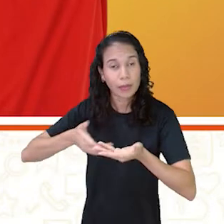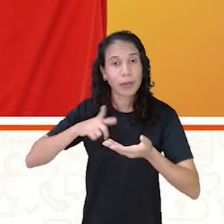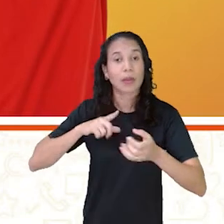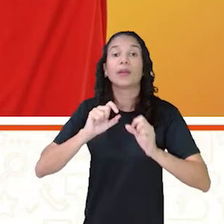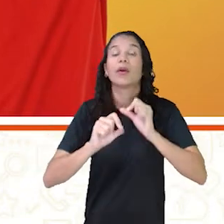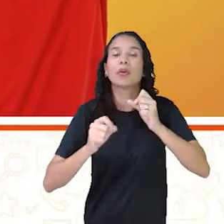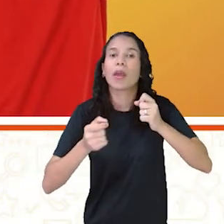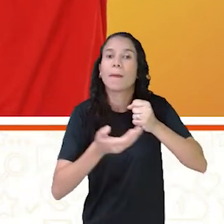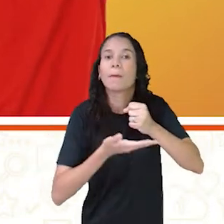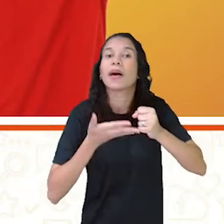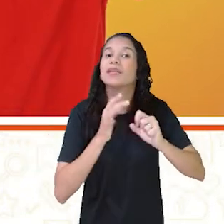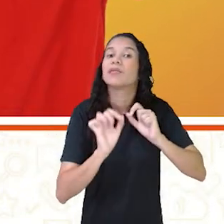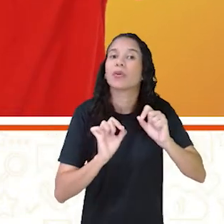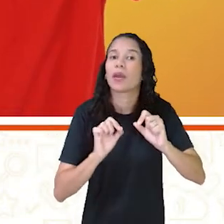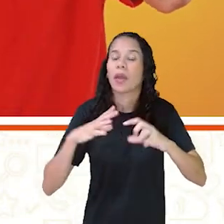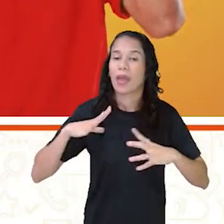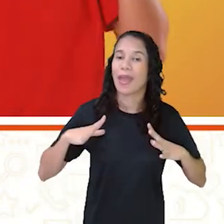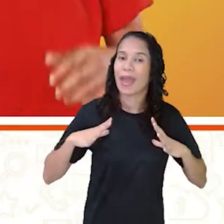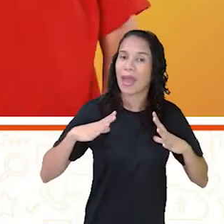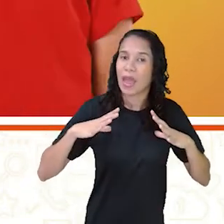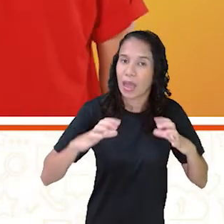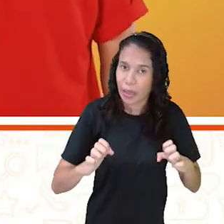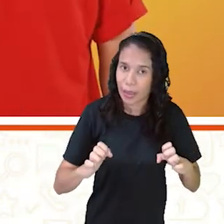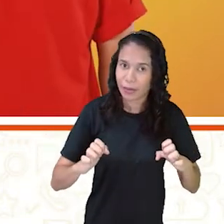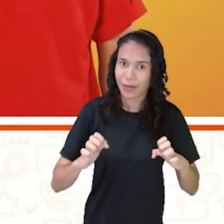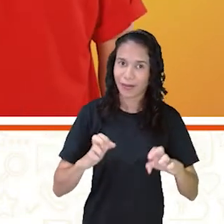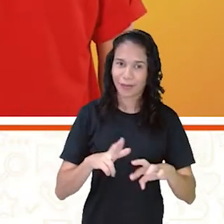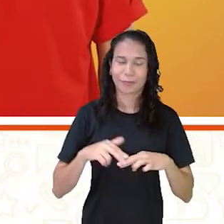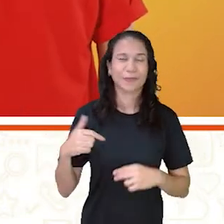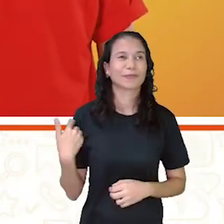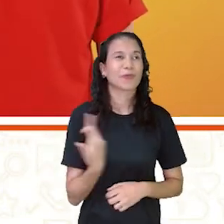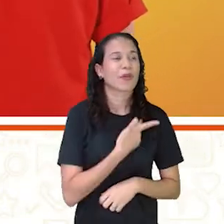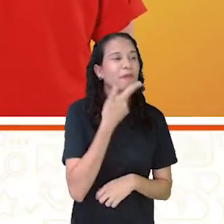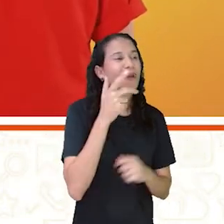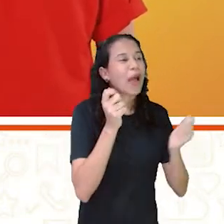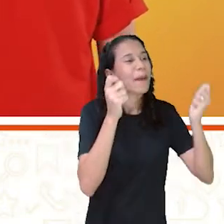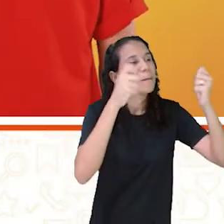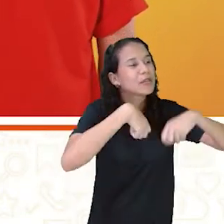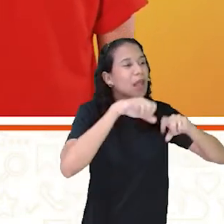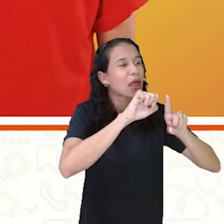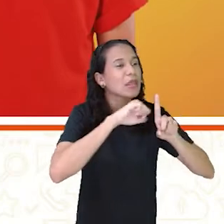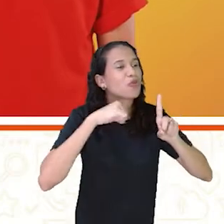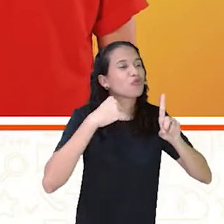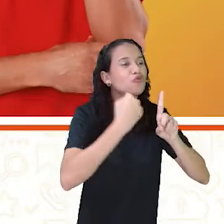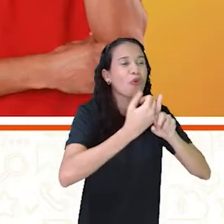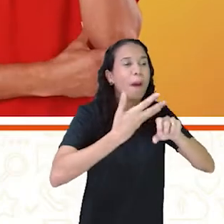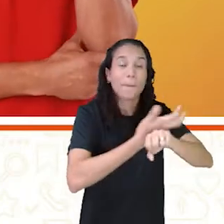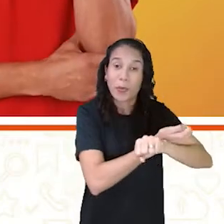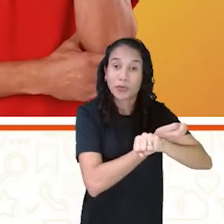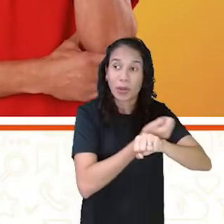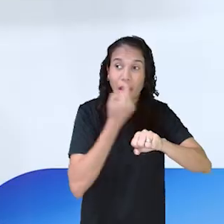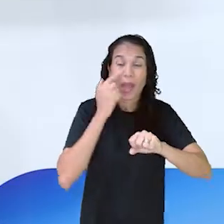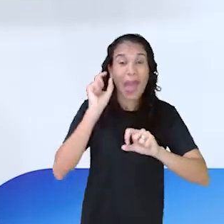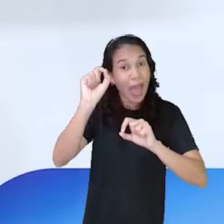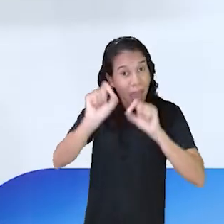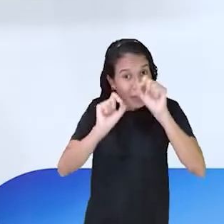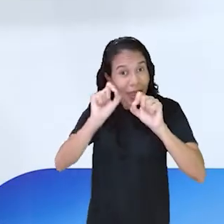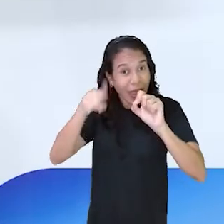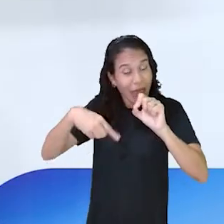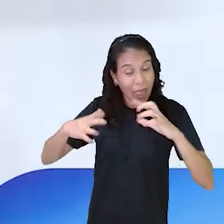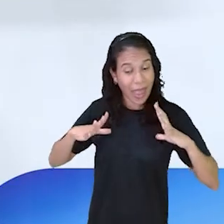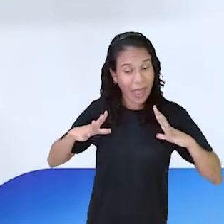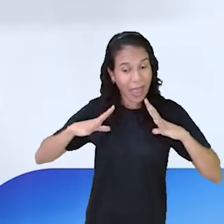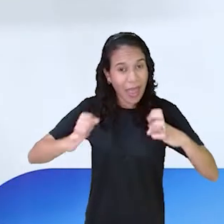Baseados em padrões éticos. Quando a gente fala de competências socioemocionais. A gente tá falando de ética. Essa coisa